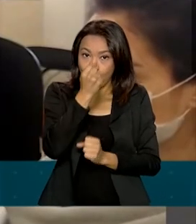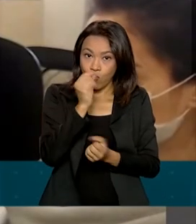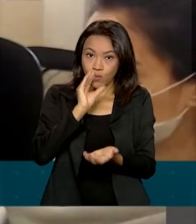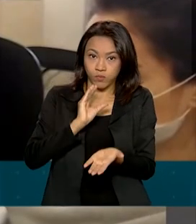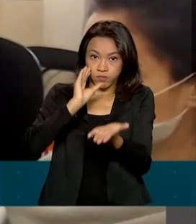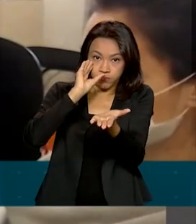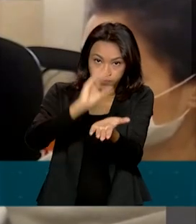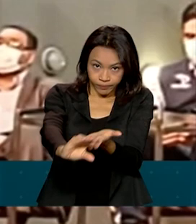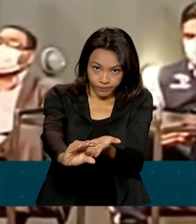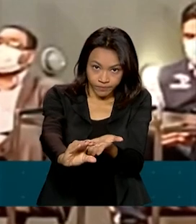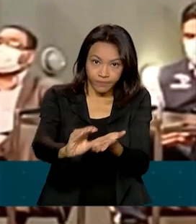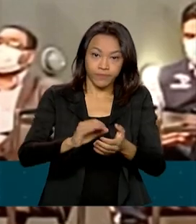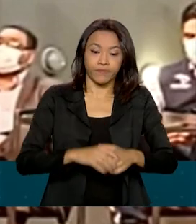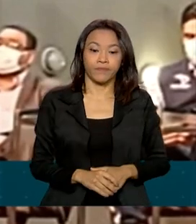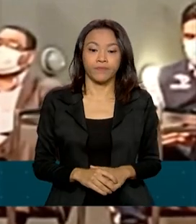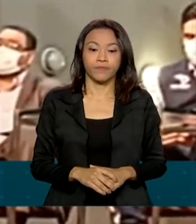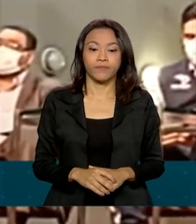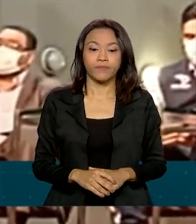atenção primária.